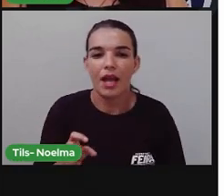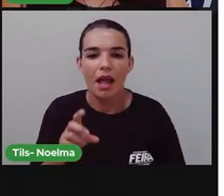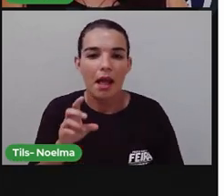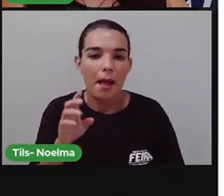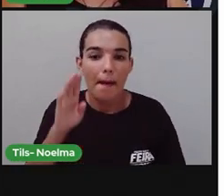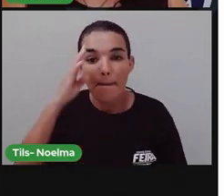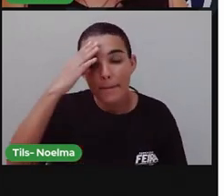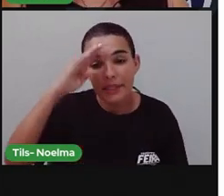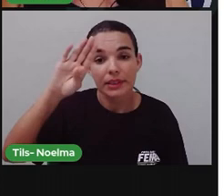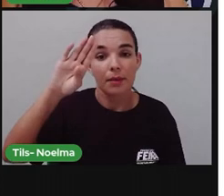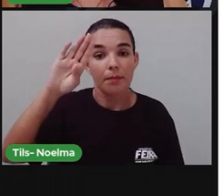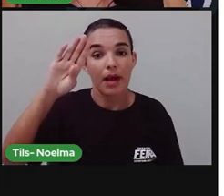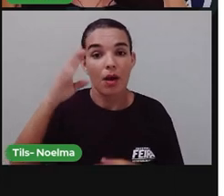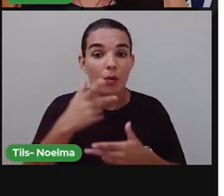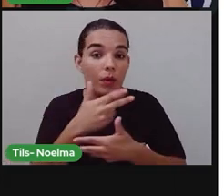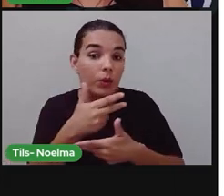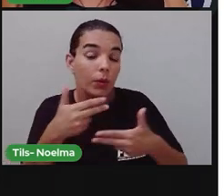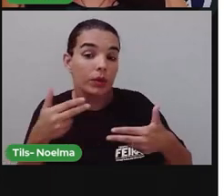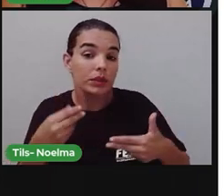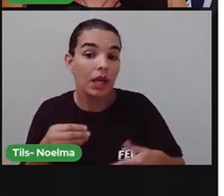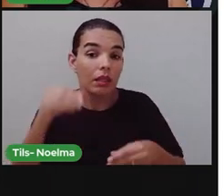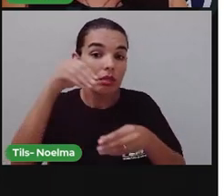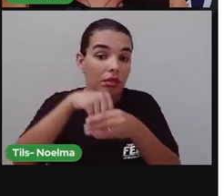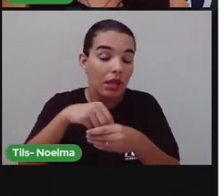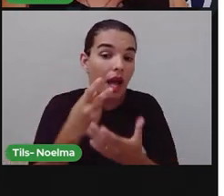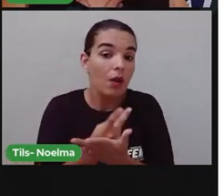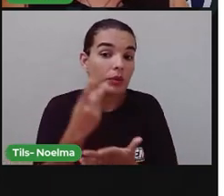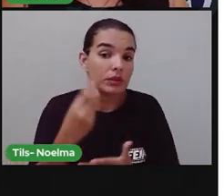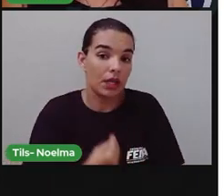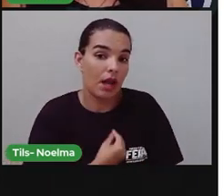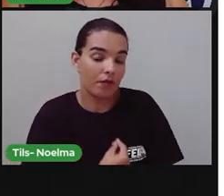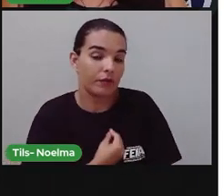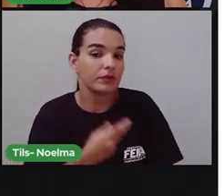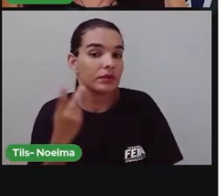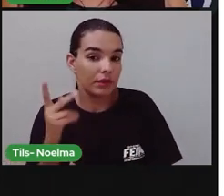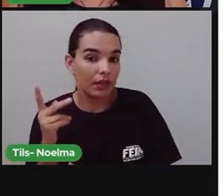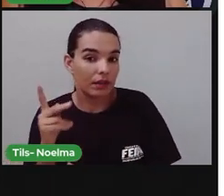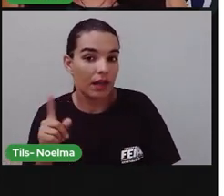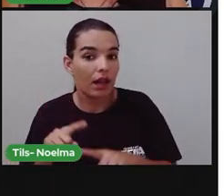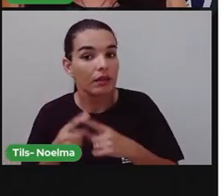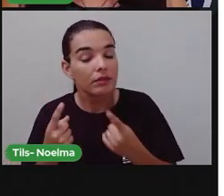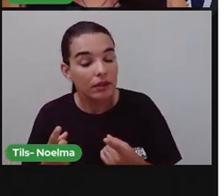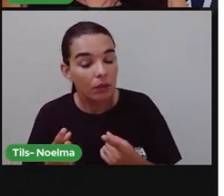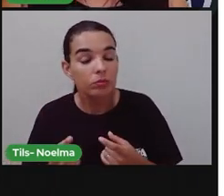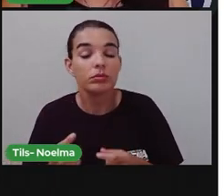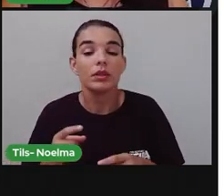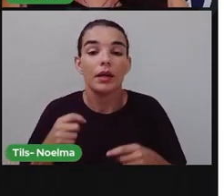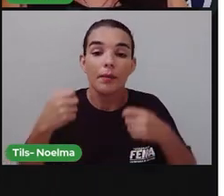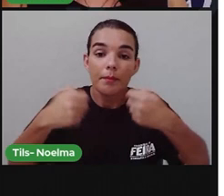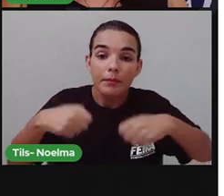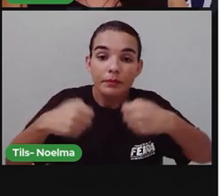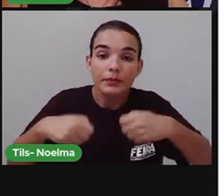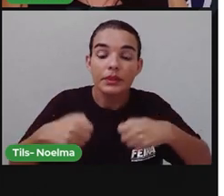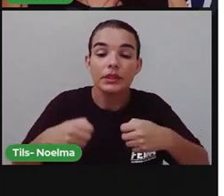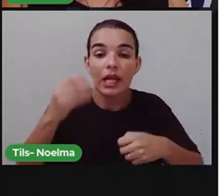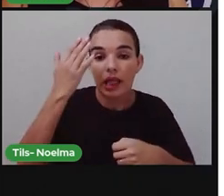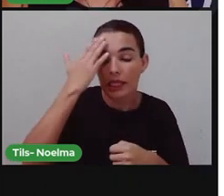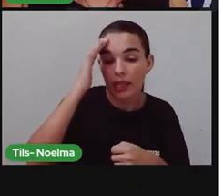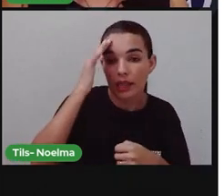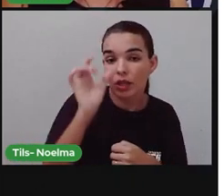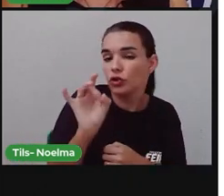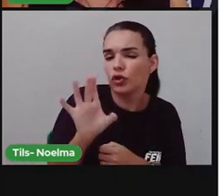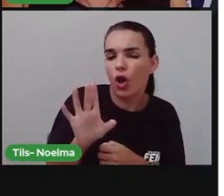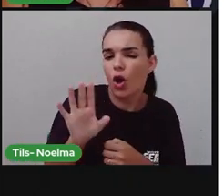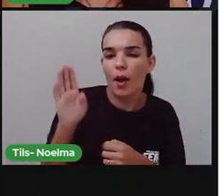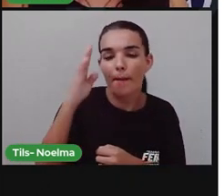toda a vida de uma pessoa. Então, dentro de uma biografia, ficam os principais fatos sobre a vida dessa